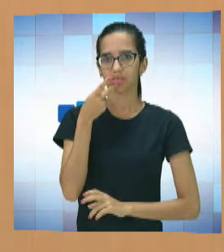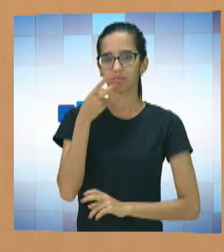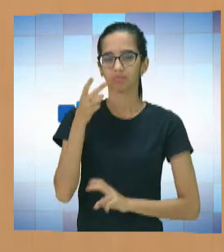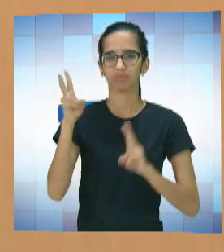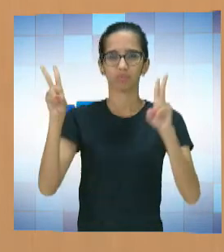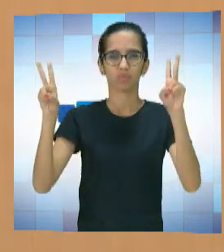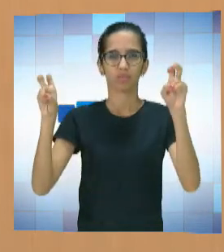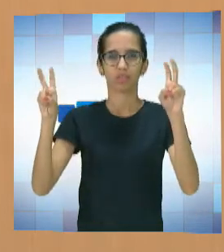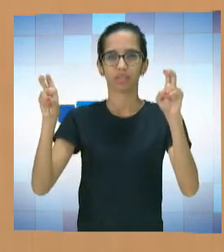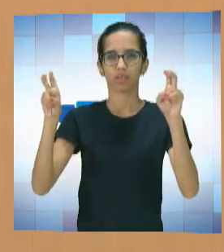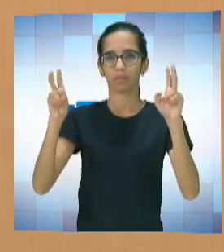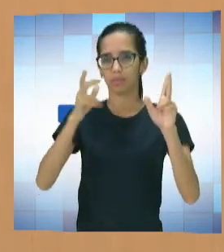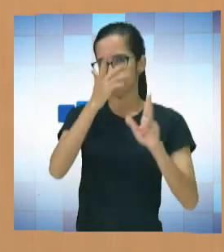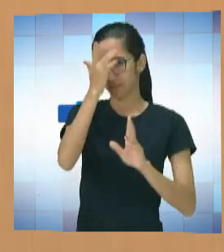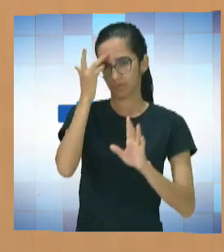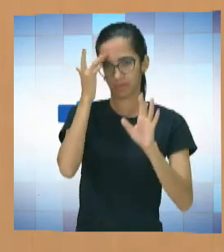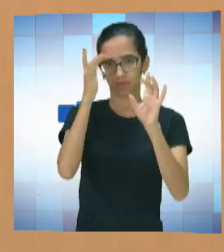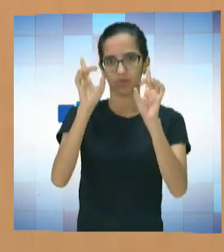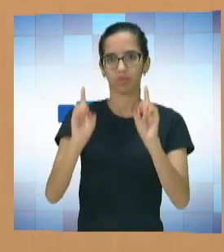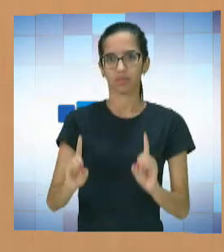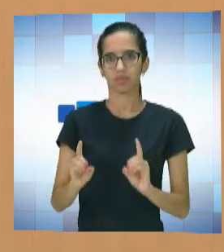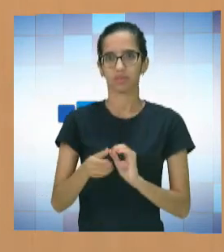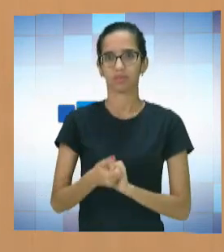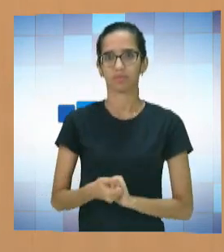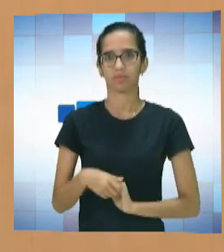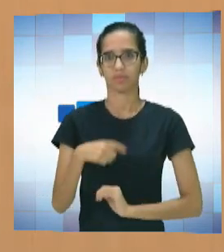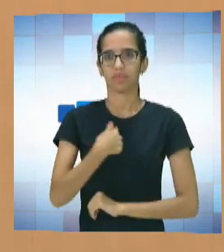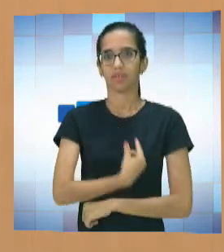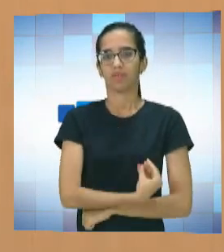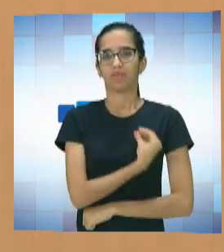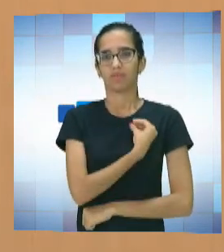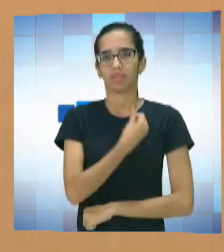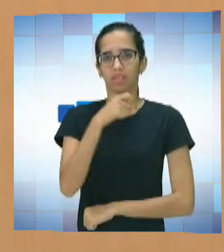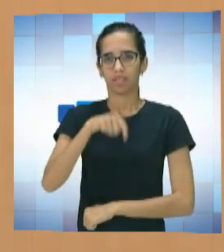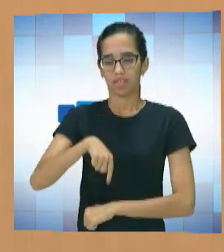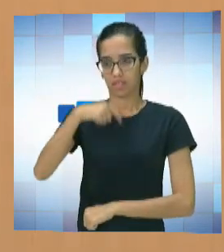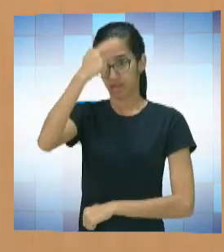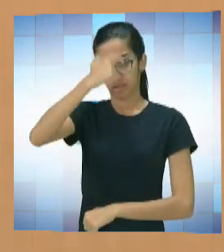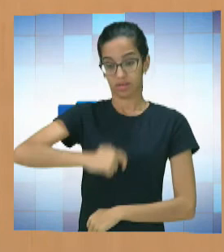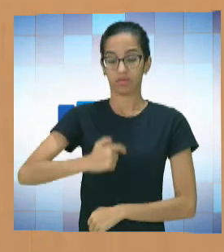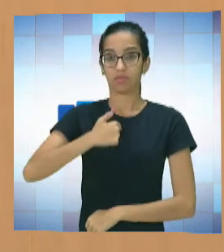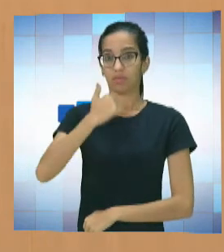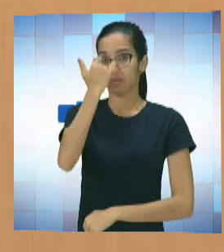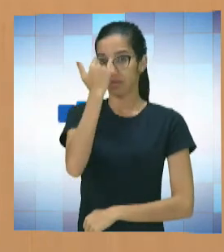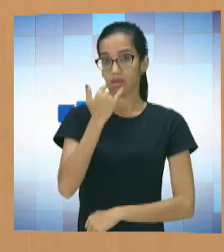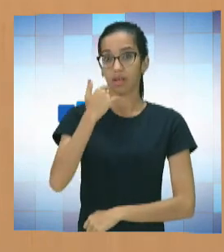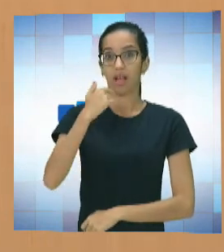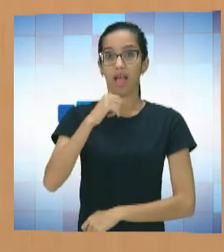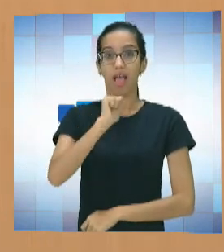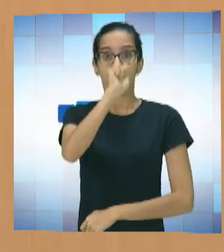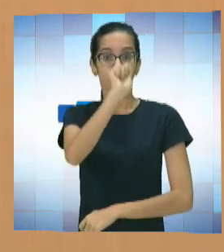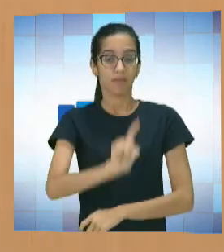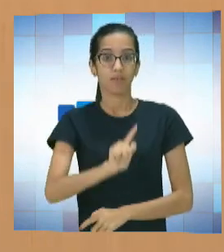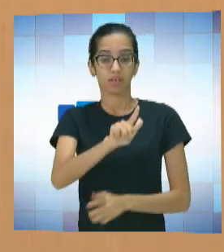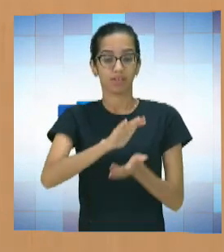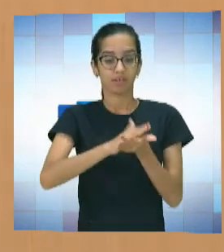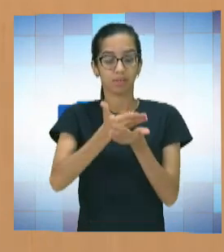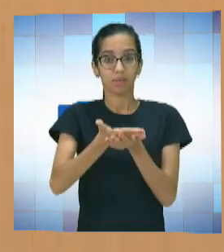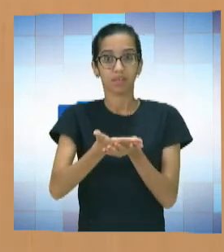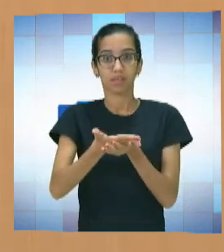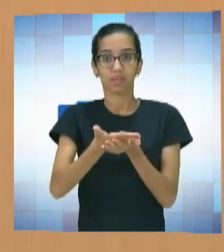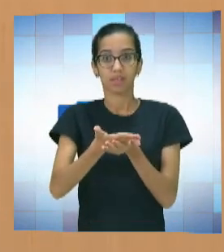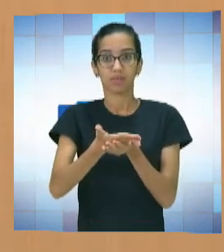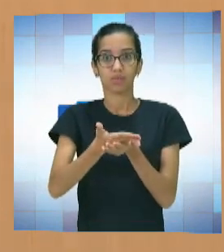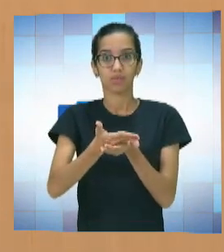pessoas com deficiência. Eu estou aqui, como uma pessoa cega, a Ana Luísa está ali interpretando para os surdos.